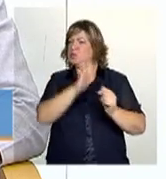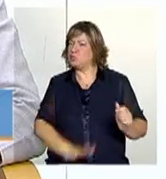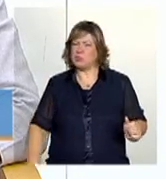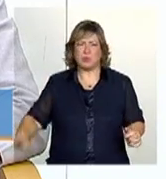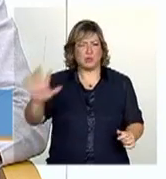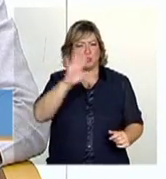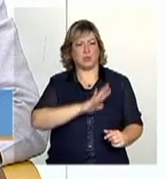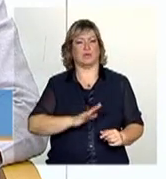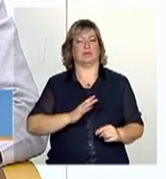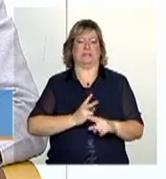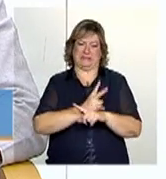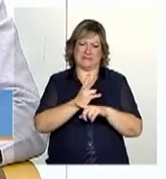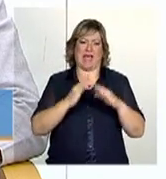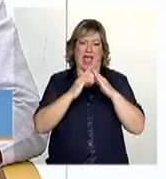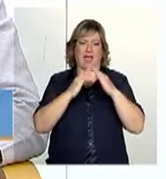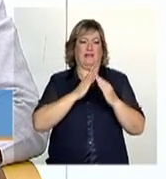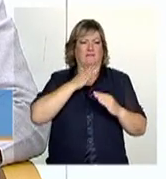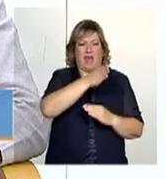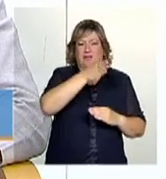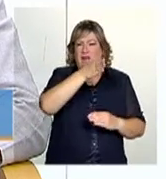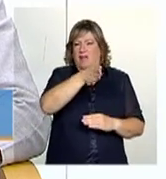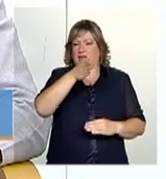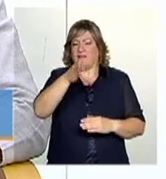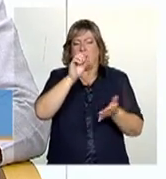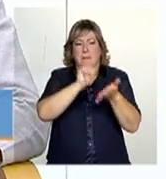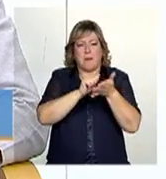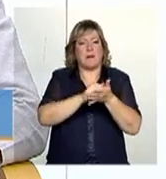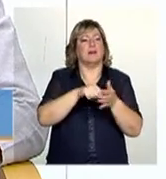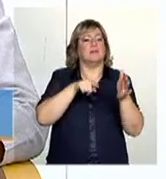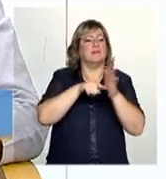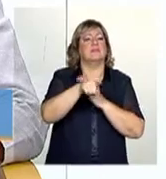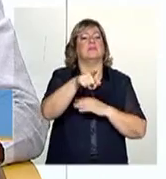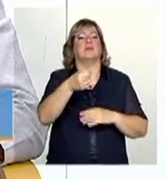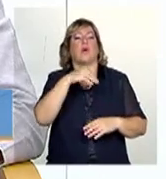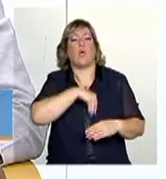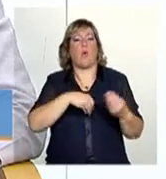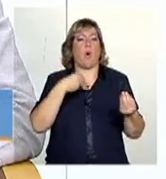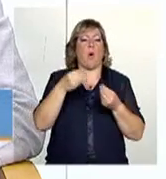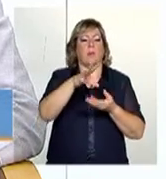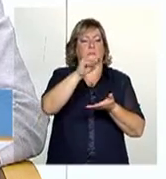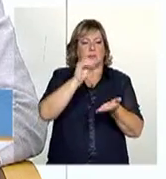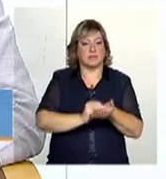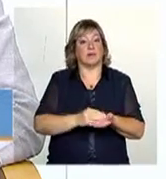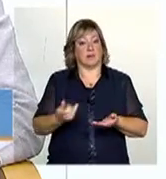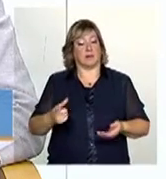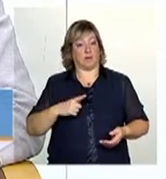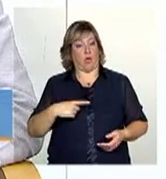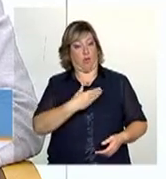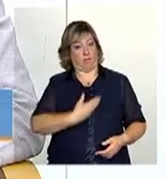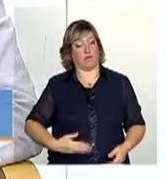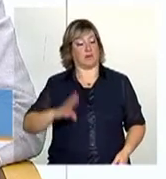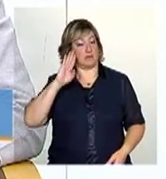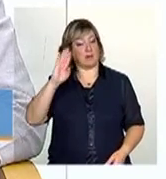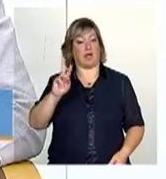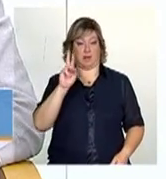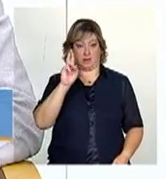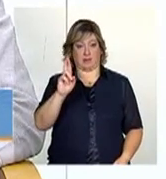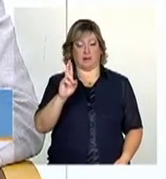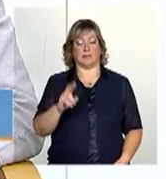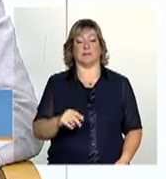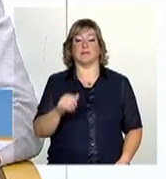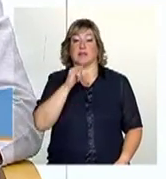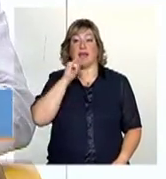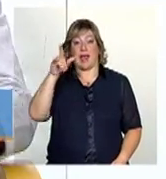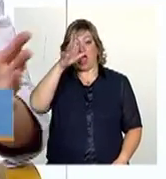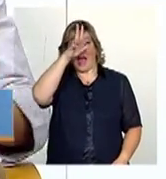apoiar o poder público. Lembrando que a responsabilidade de identificar é a do poder público, certo? Aí você está falando em Amazônia,